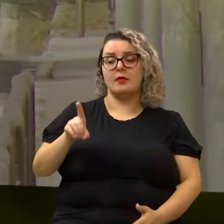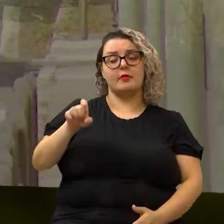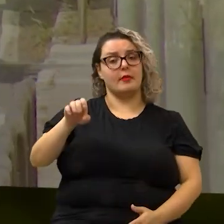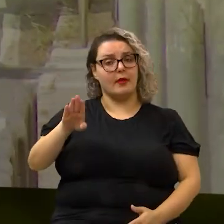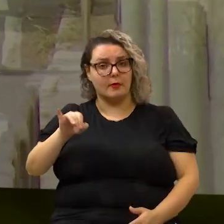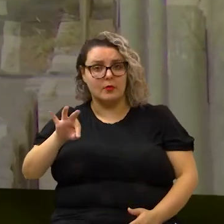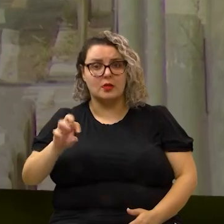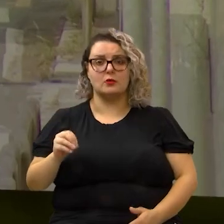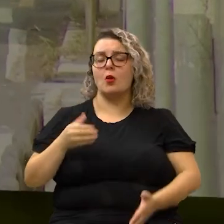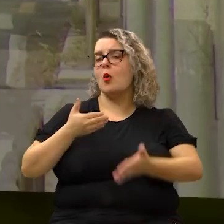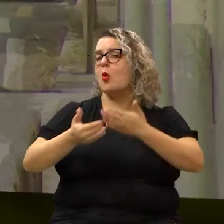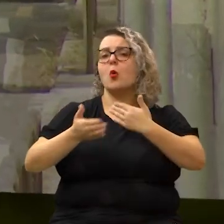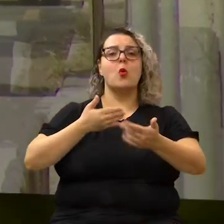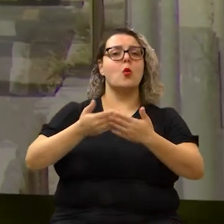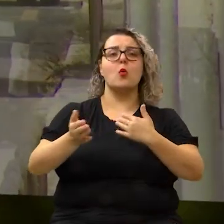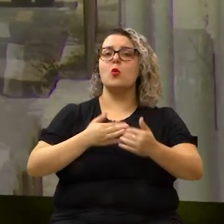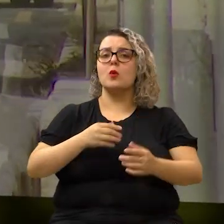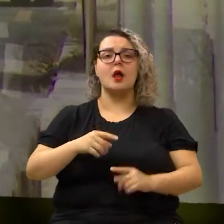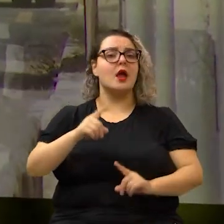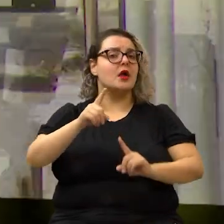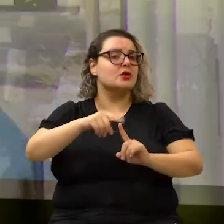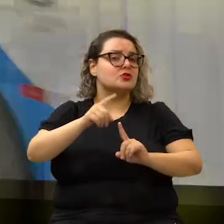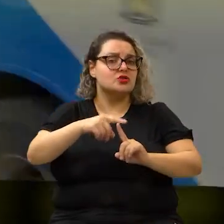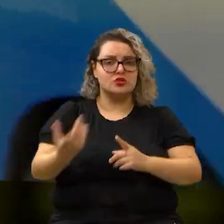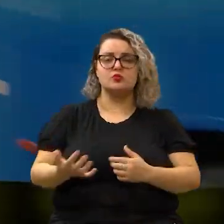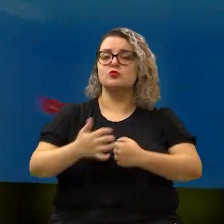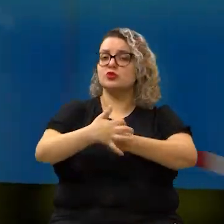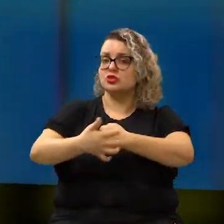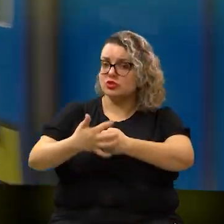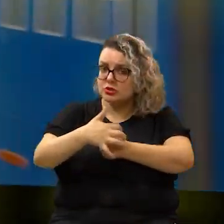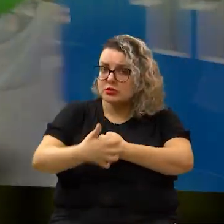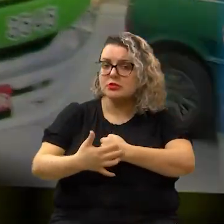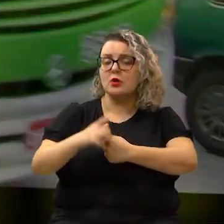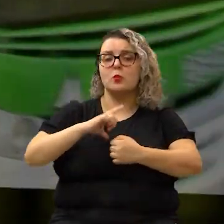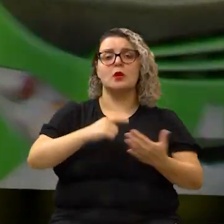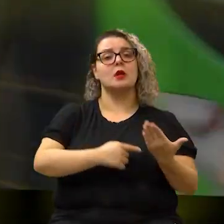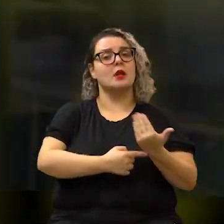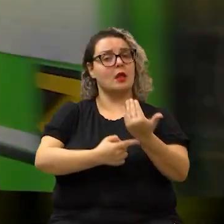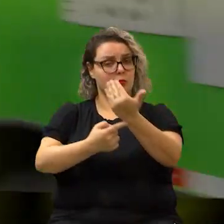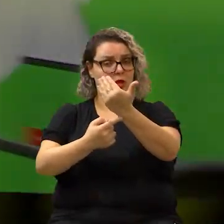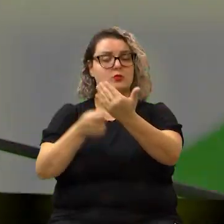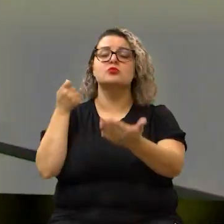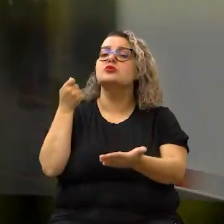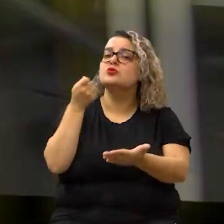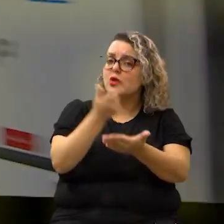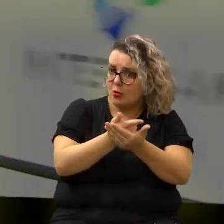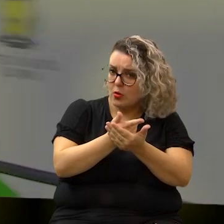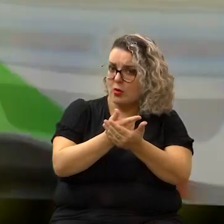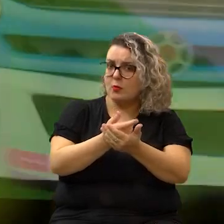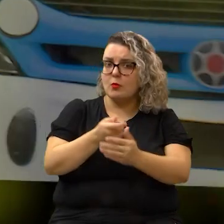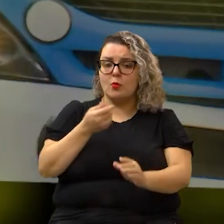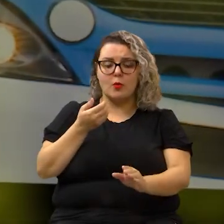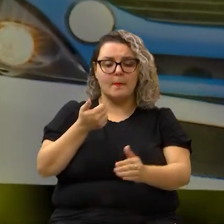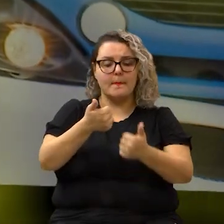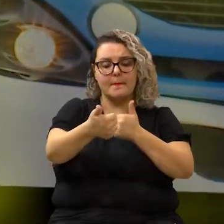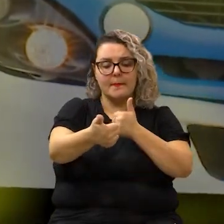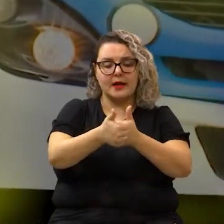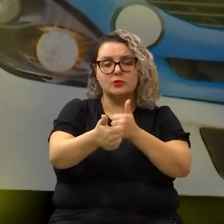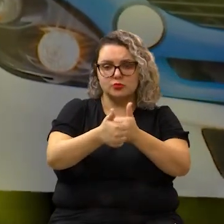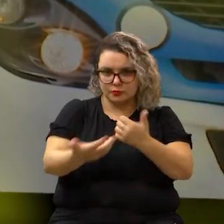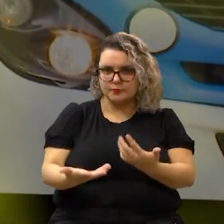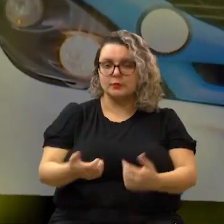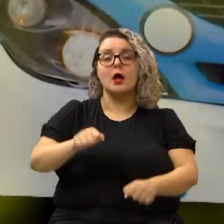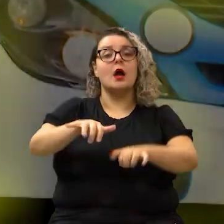cartões de débito ou com qualquer dispositivo eletrônico que tenha tecnologia de pagamento por